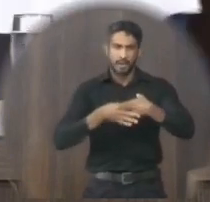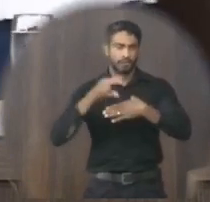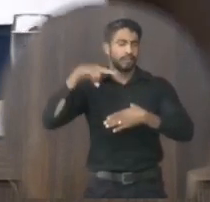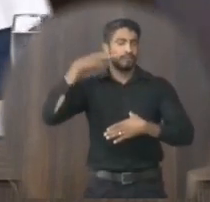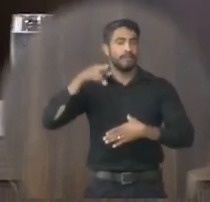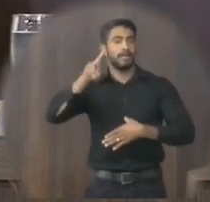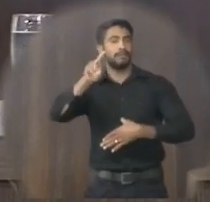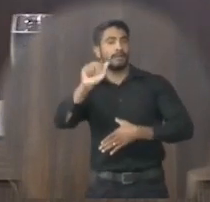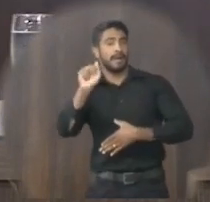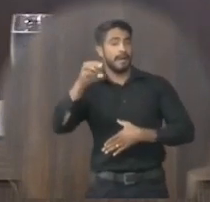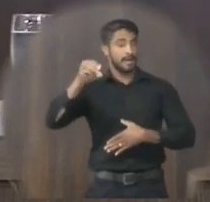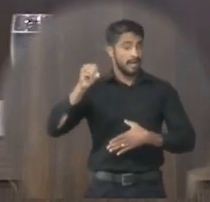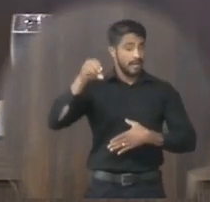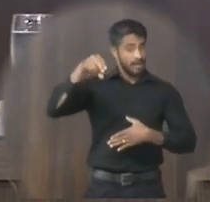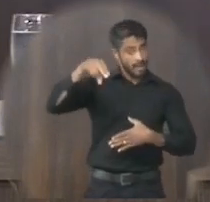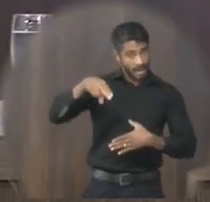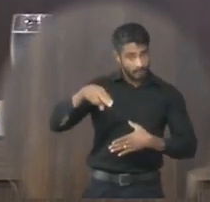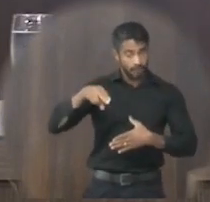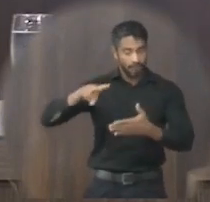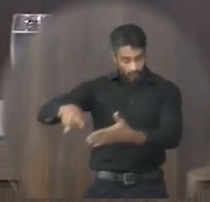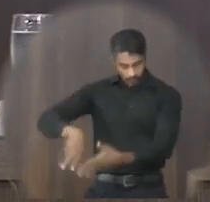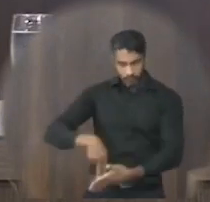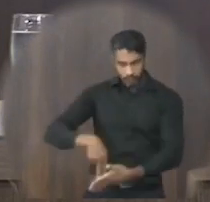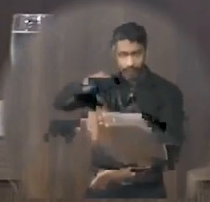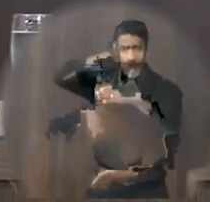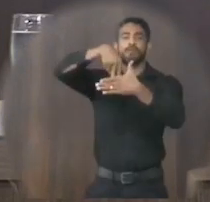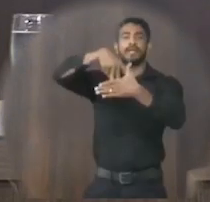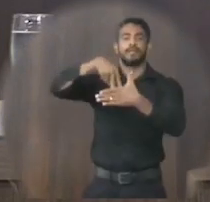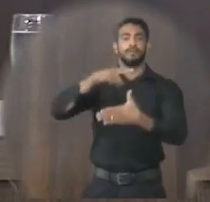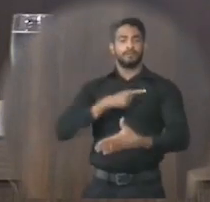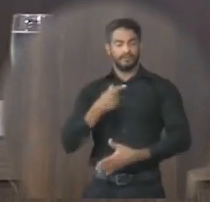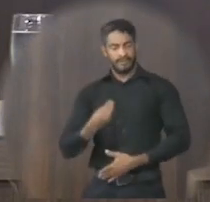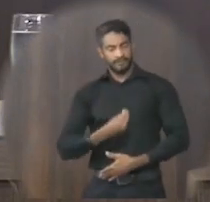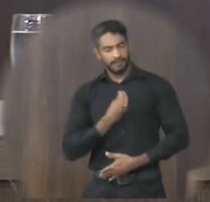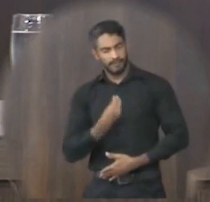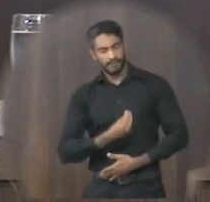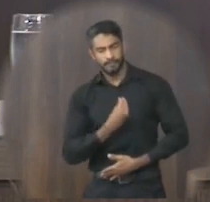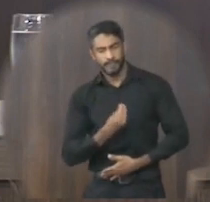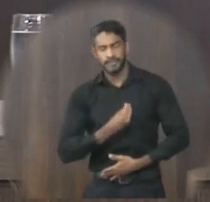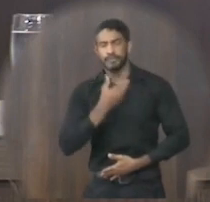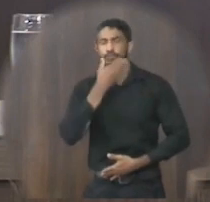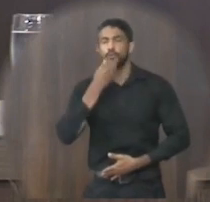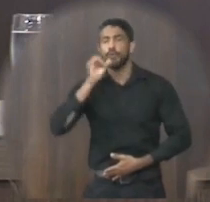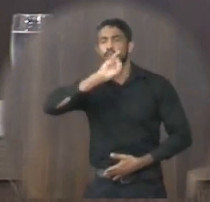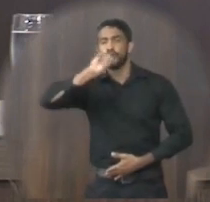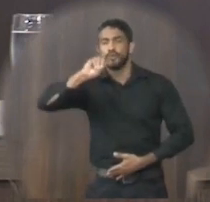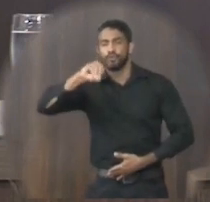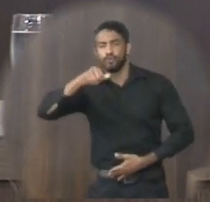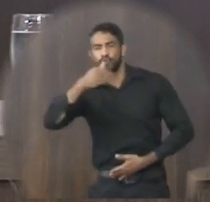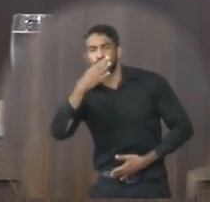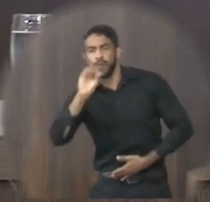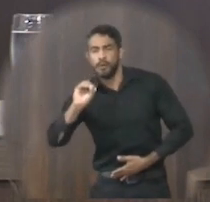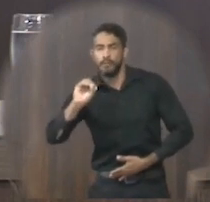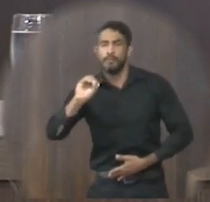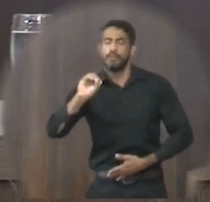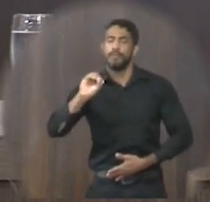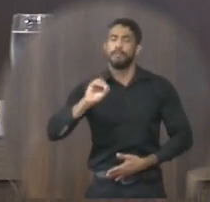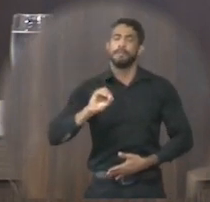Alexandre Araújo Como orador inscrito Esteve presente O senhor João Pereira da Silva